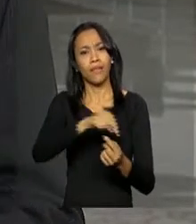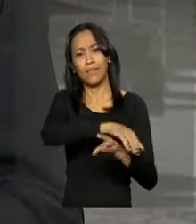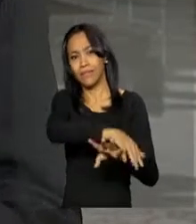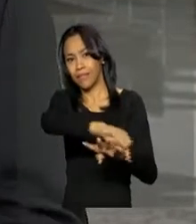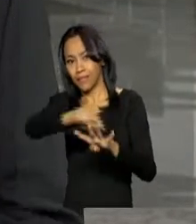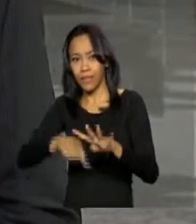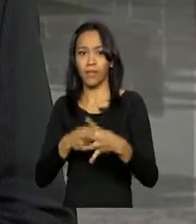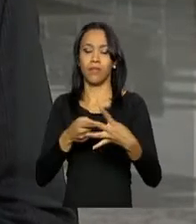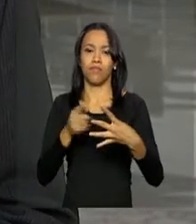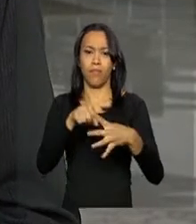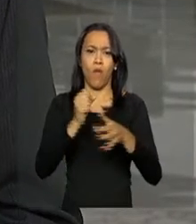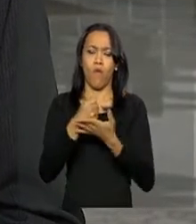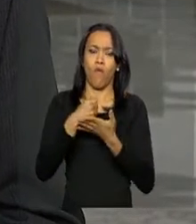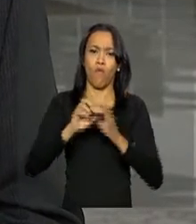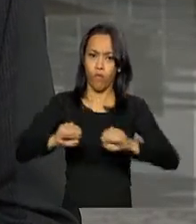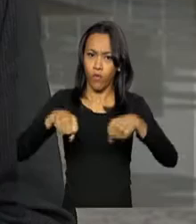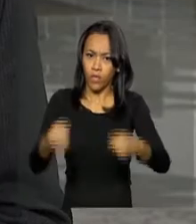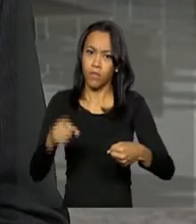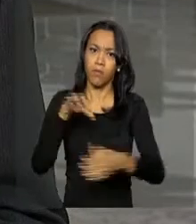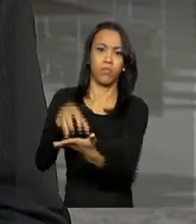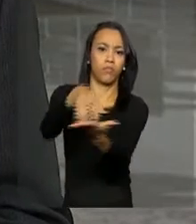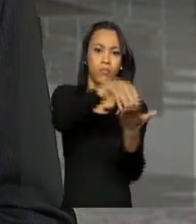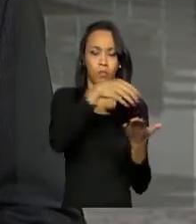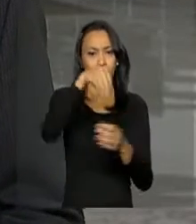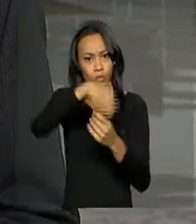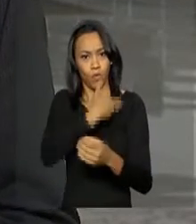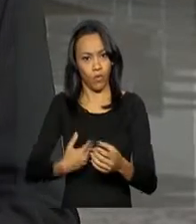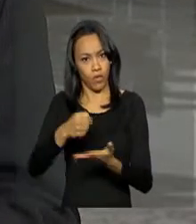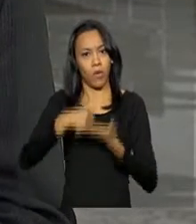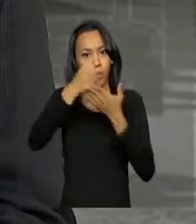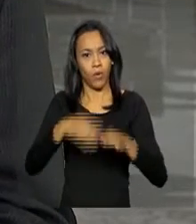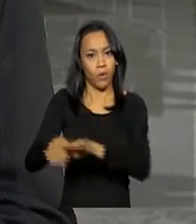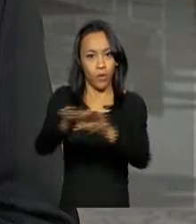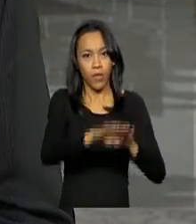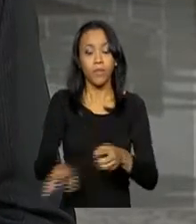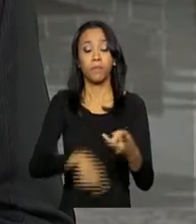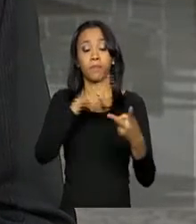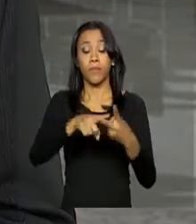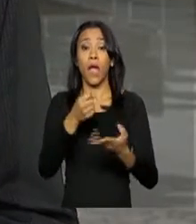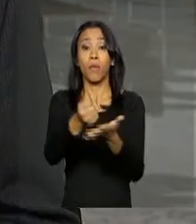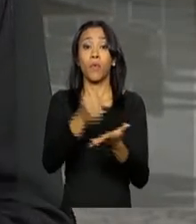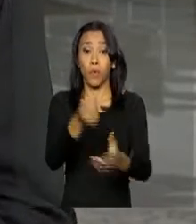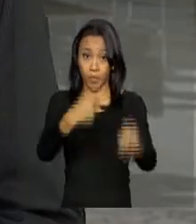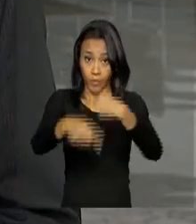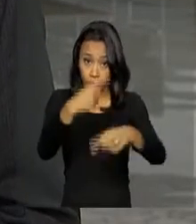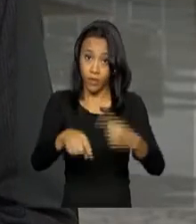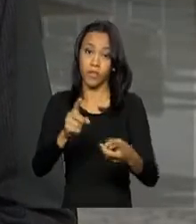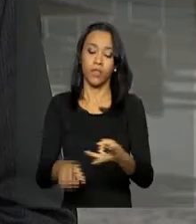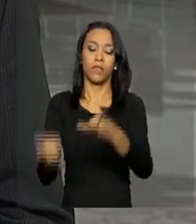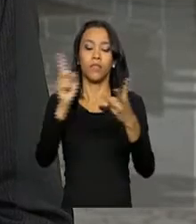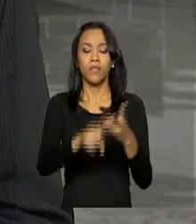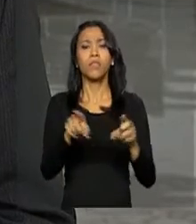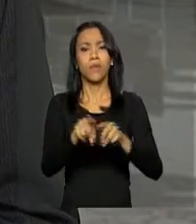áreas. O fortalecimento dos órgãos públicos de promoção da igualdade racial, o apoio a políticas afirmativas e também